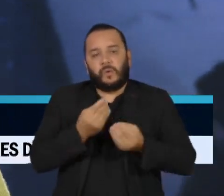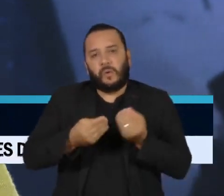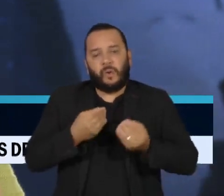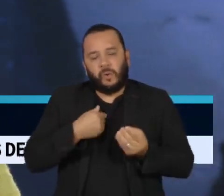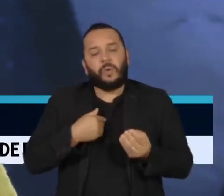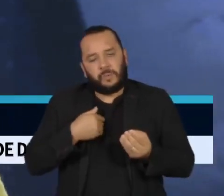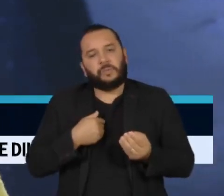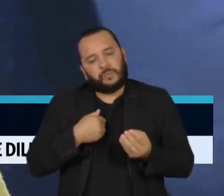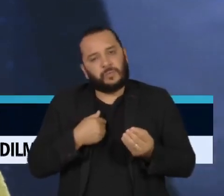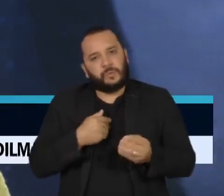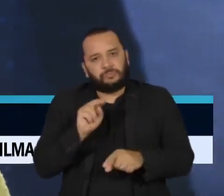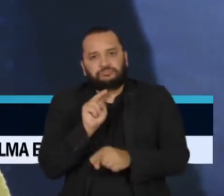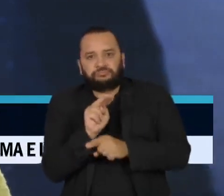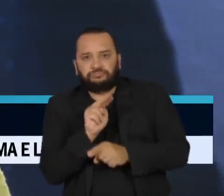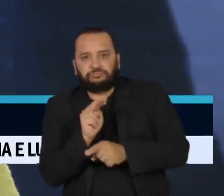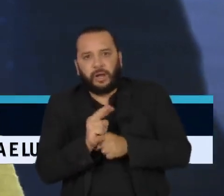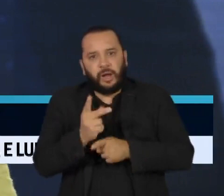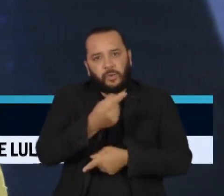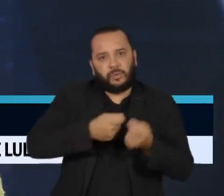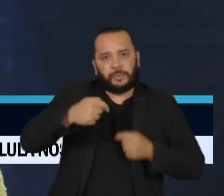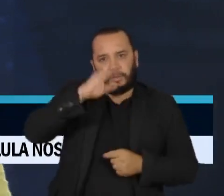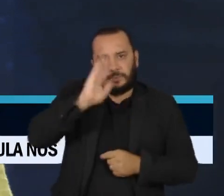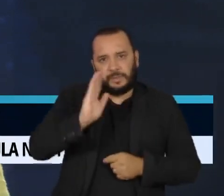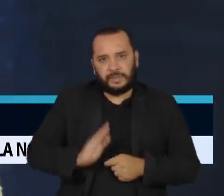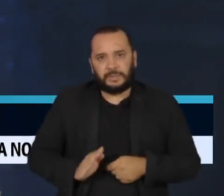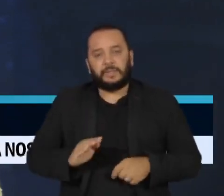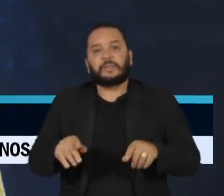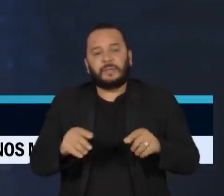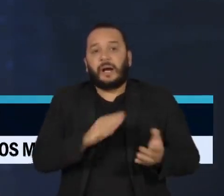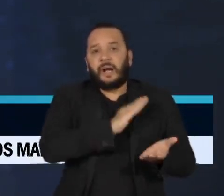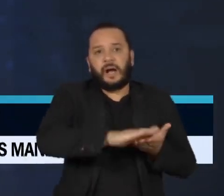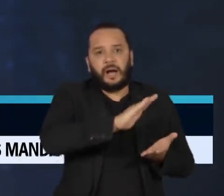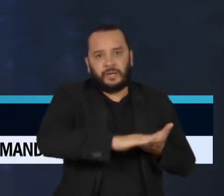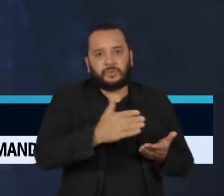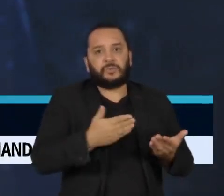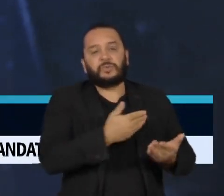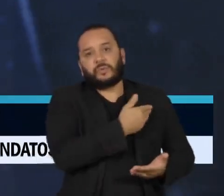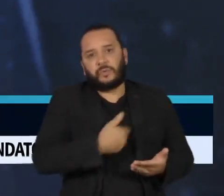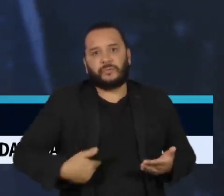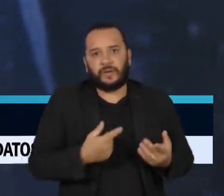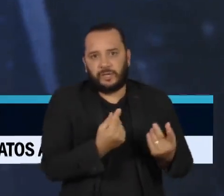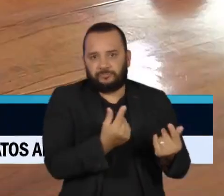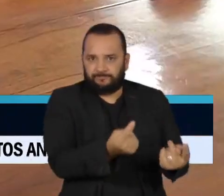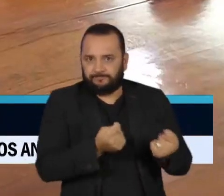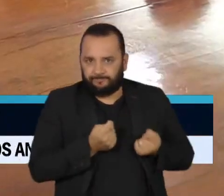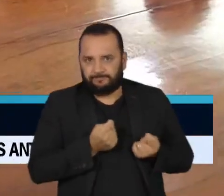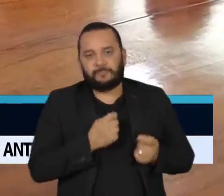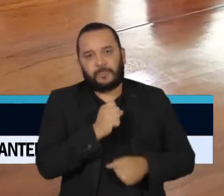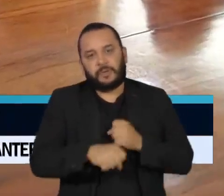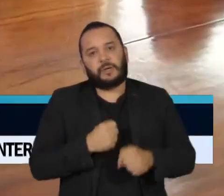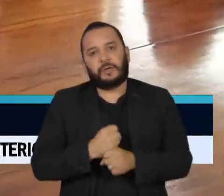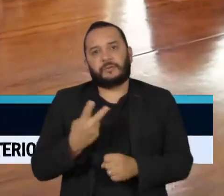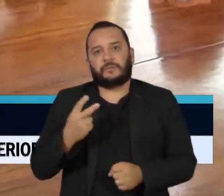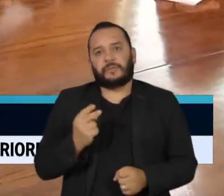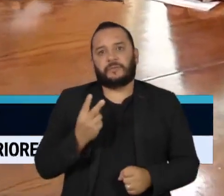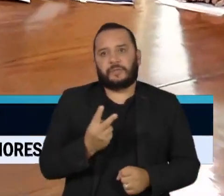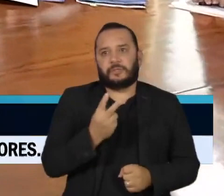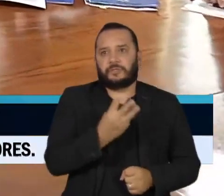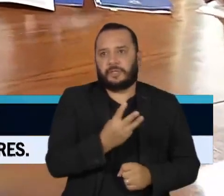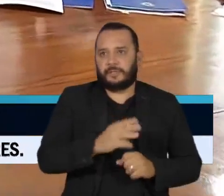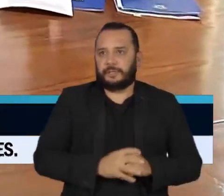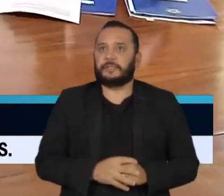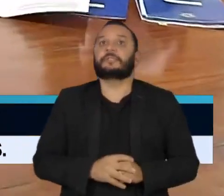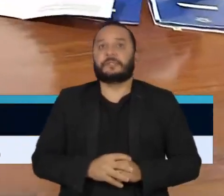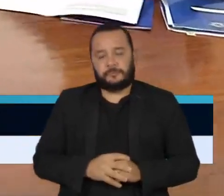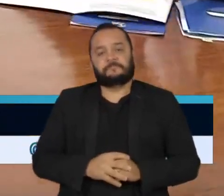intenção é equilibrar as contas públicas e reverter o déficit previsto para 2023. As medidas divulgadas